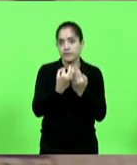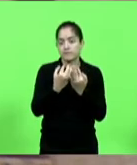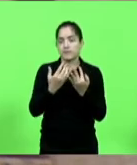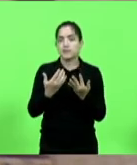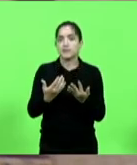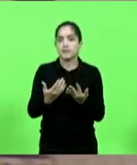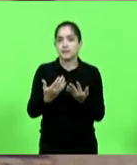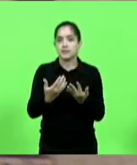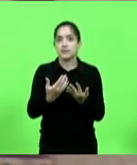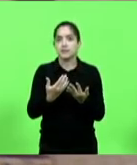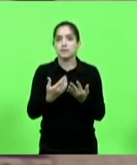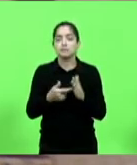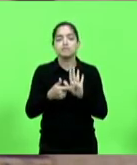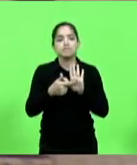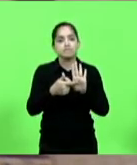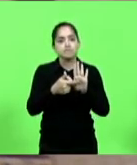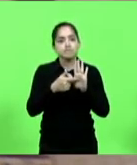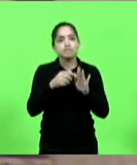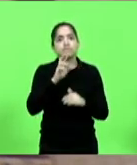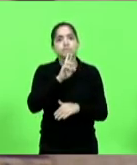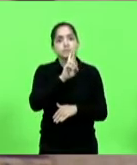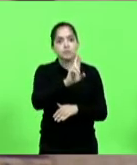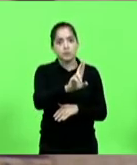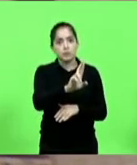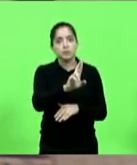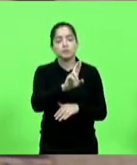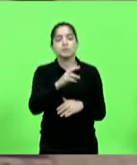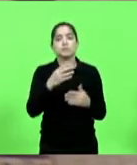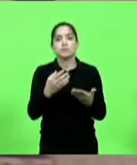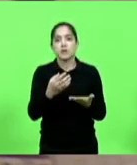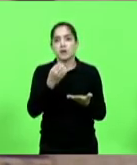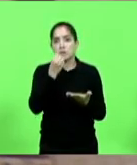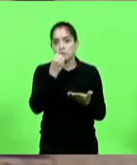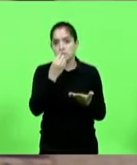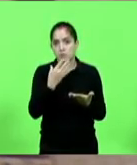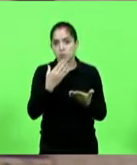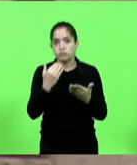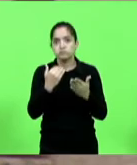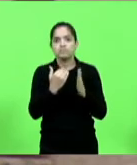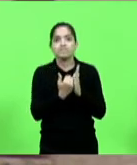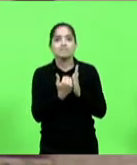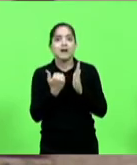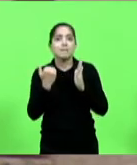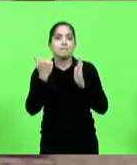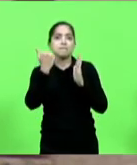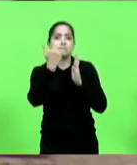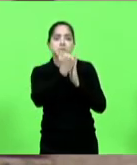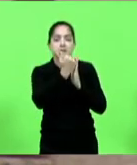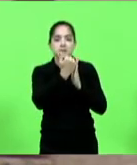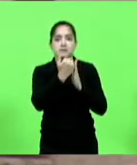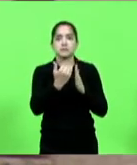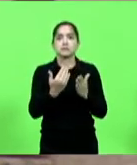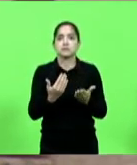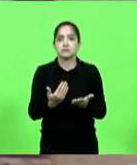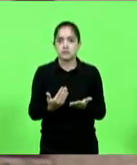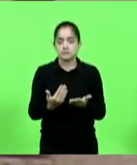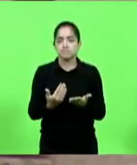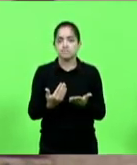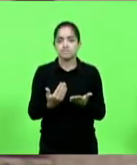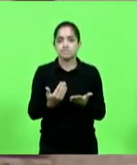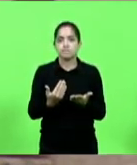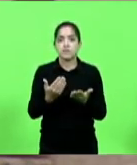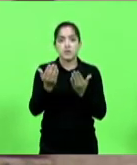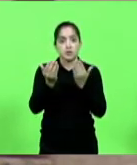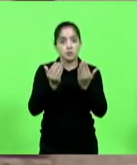apresentam resultados muito acima daquilo que acontece no restante do Brasil